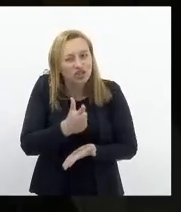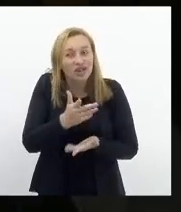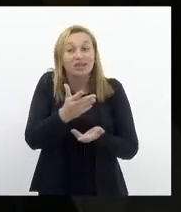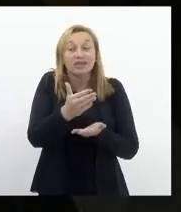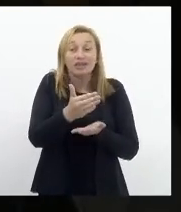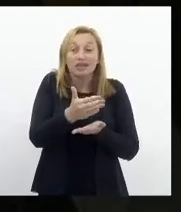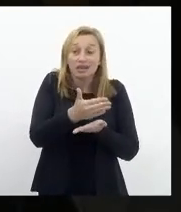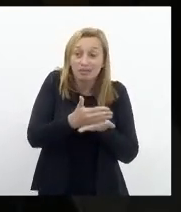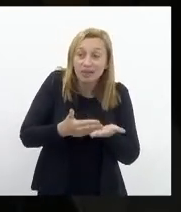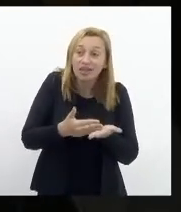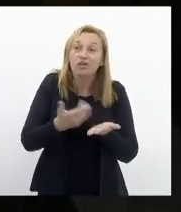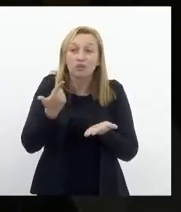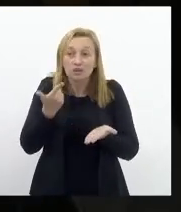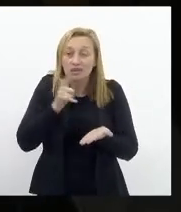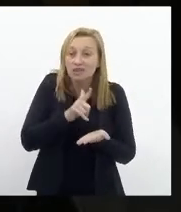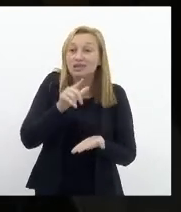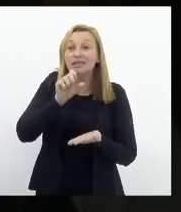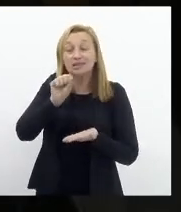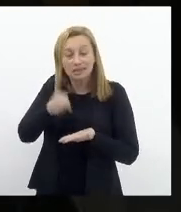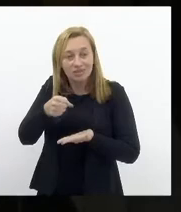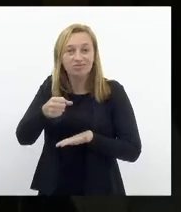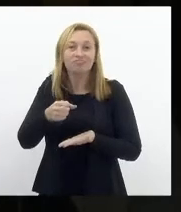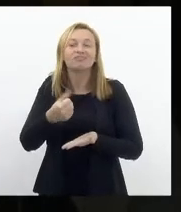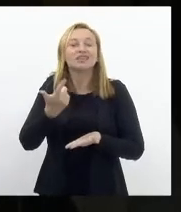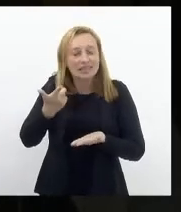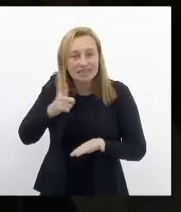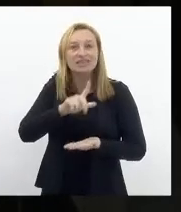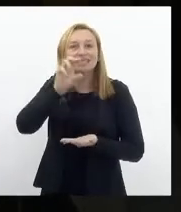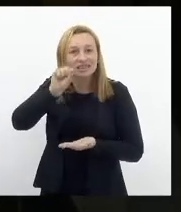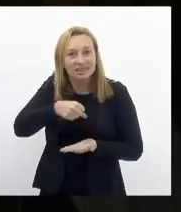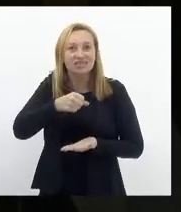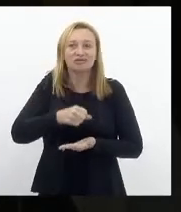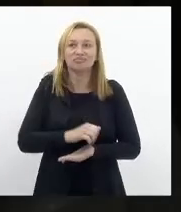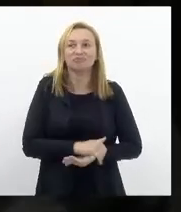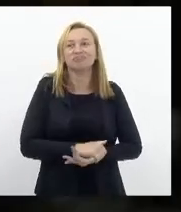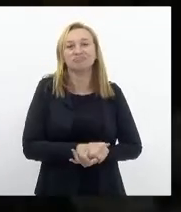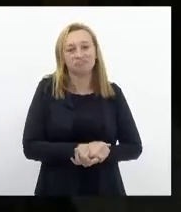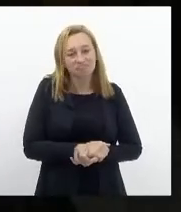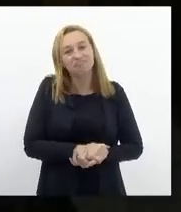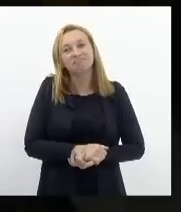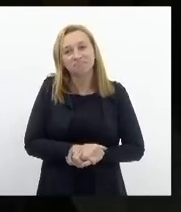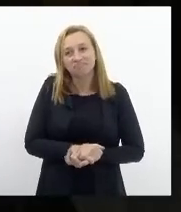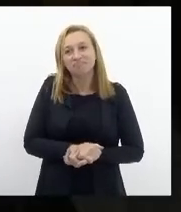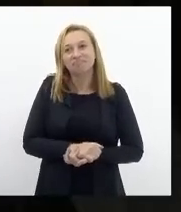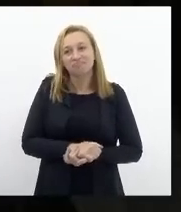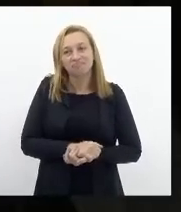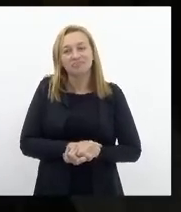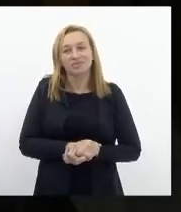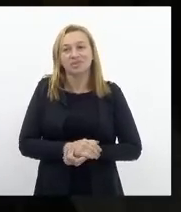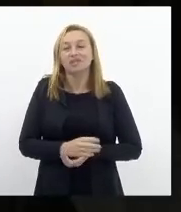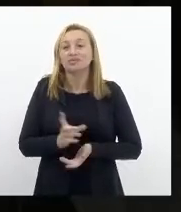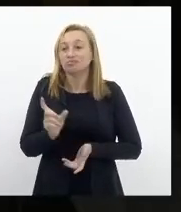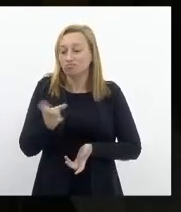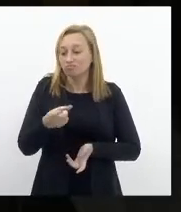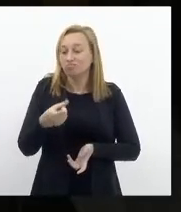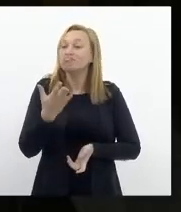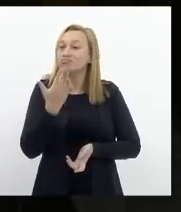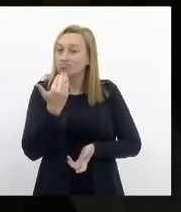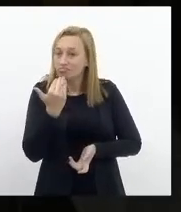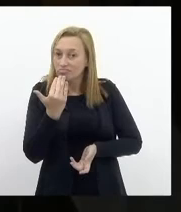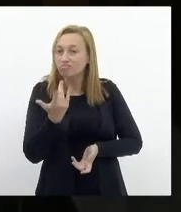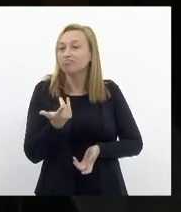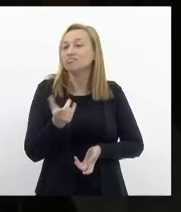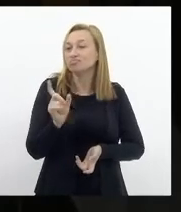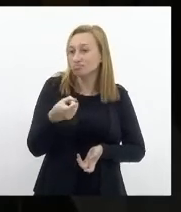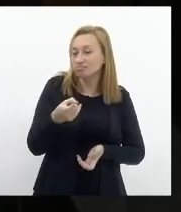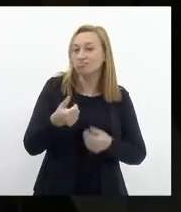nós vamos conseguir, nós vamos conseguir aumentar a nossa alimentação, aumentar o nosso